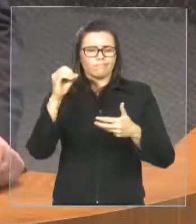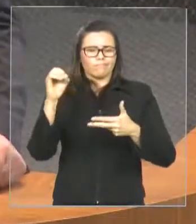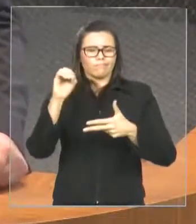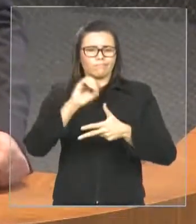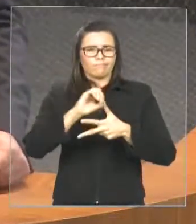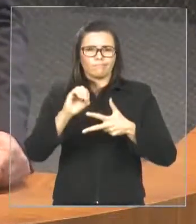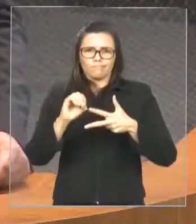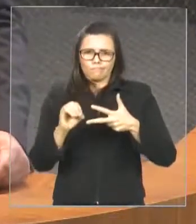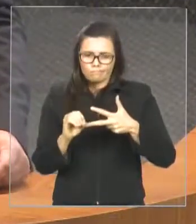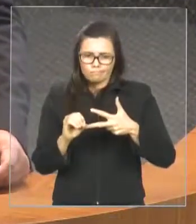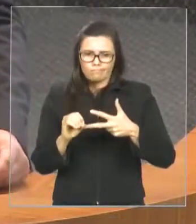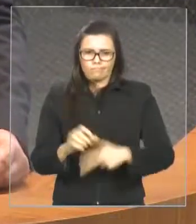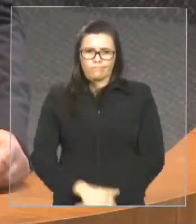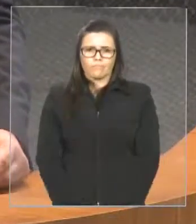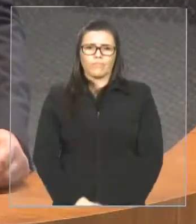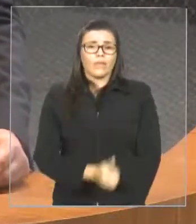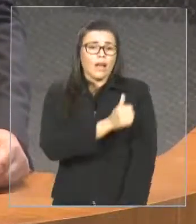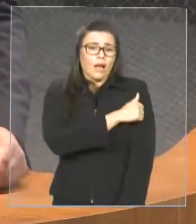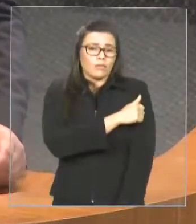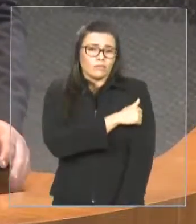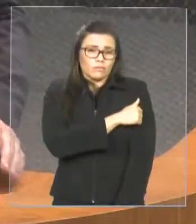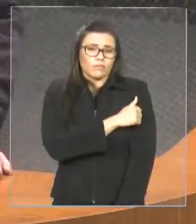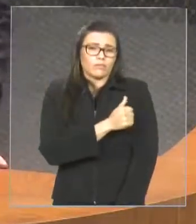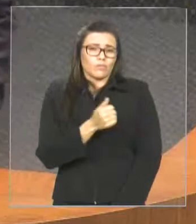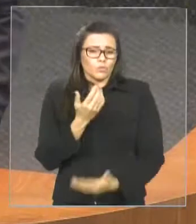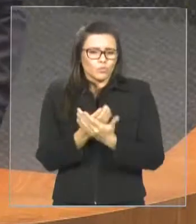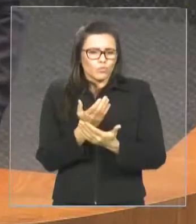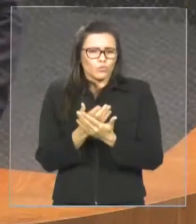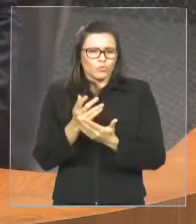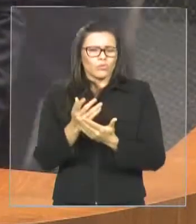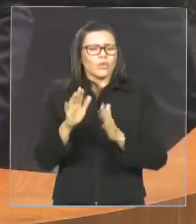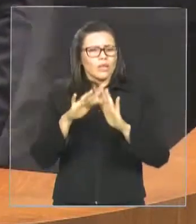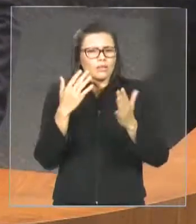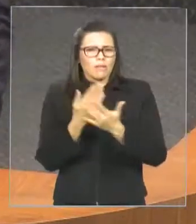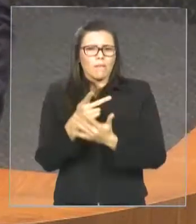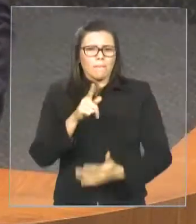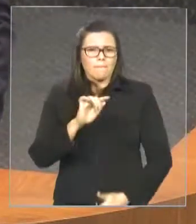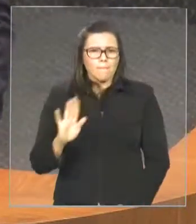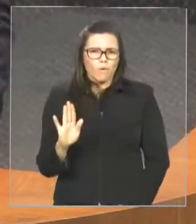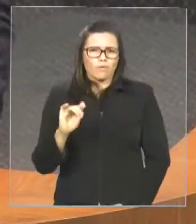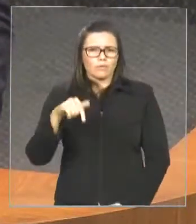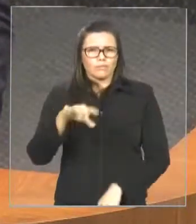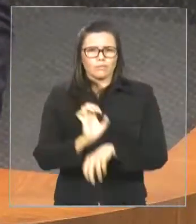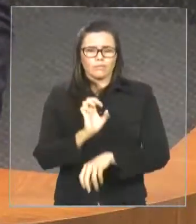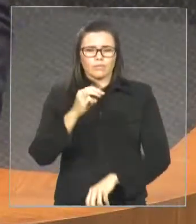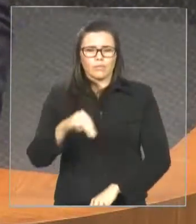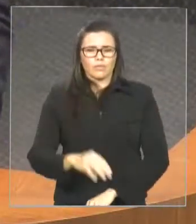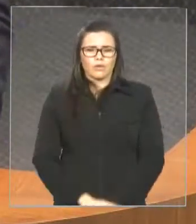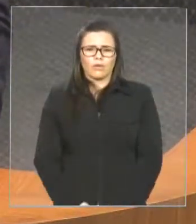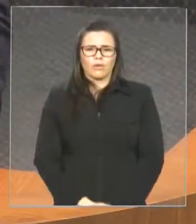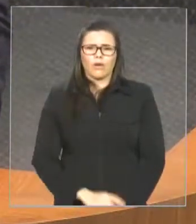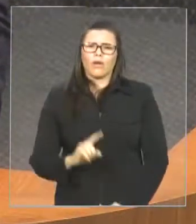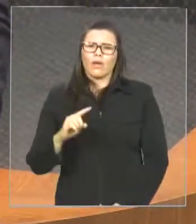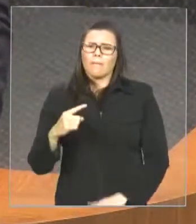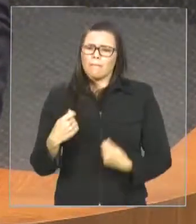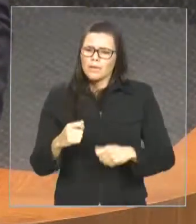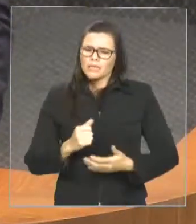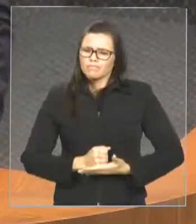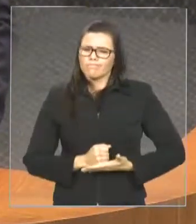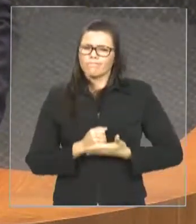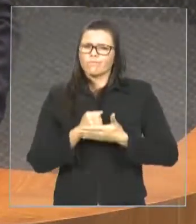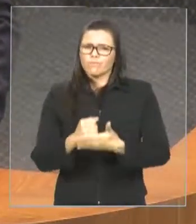Maranhão, para que esses alunos sejam beneficiados, esses alunos sejam colocados